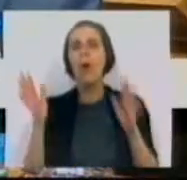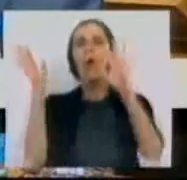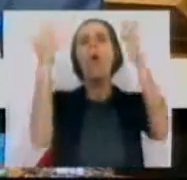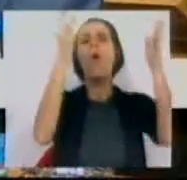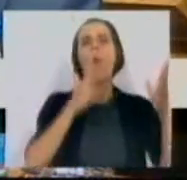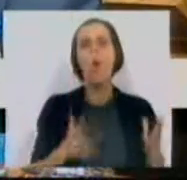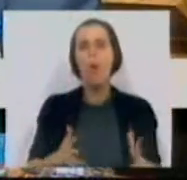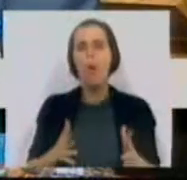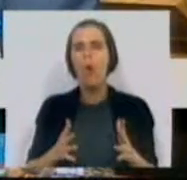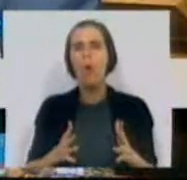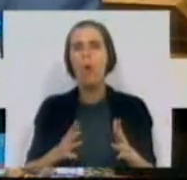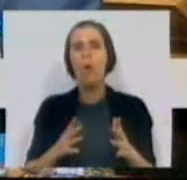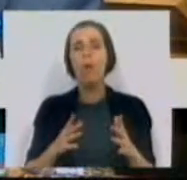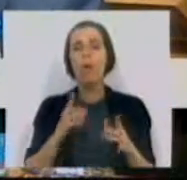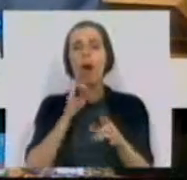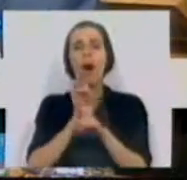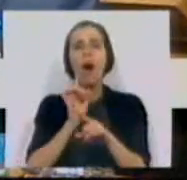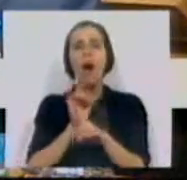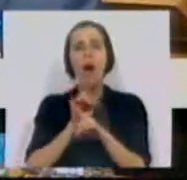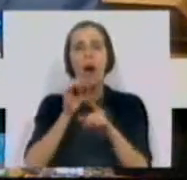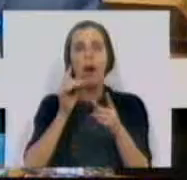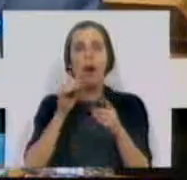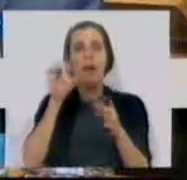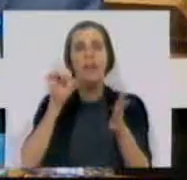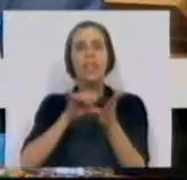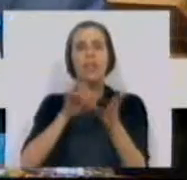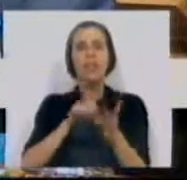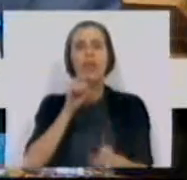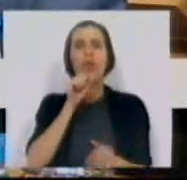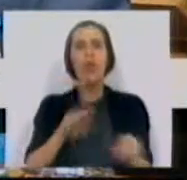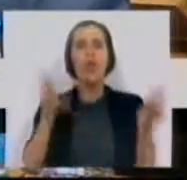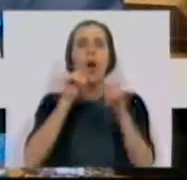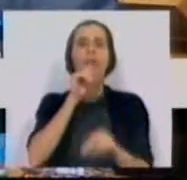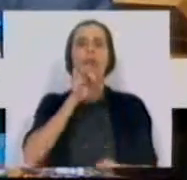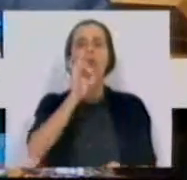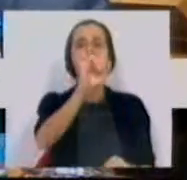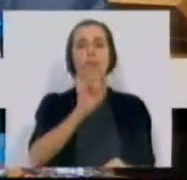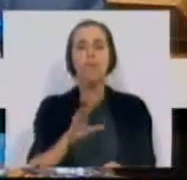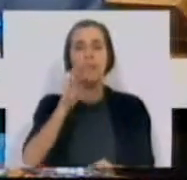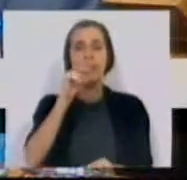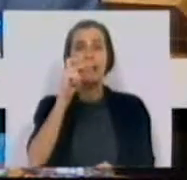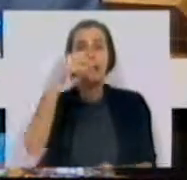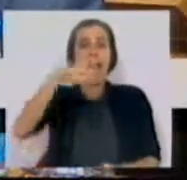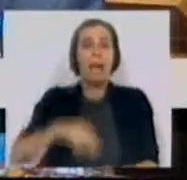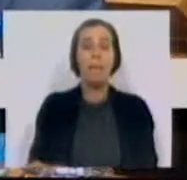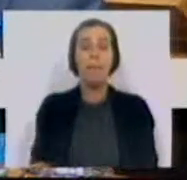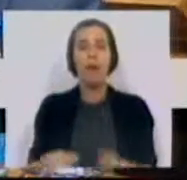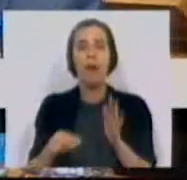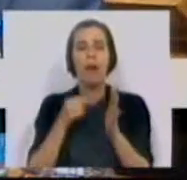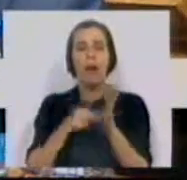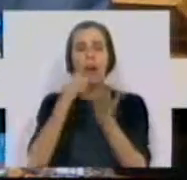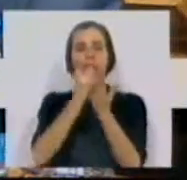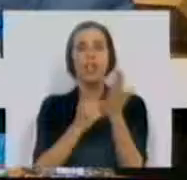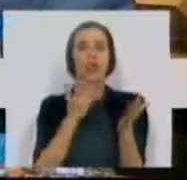andam os derivados dos Centros de Novas Oportunidades, os seus SCEP, se não em listas